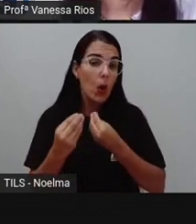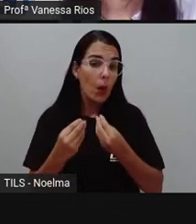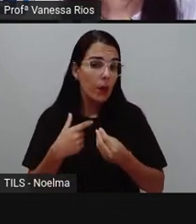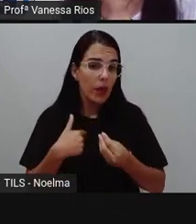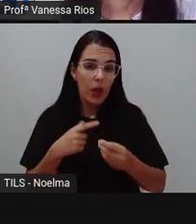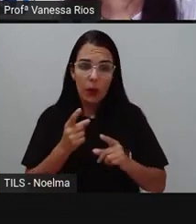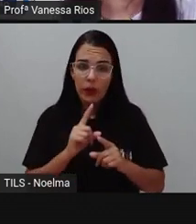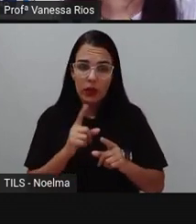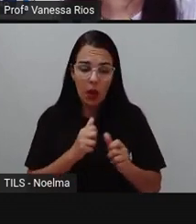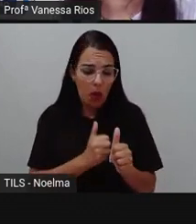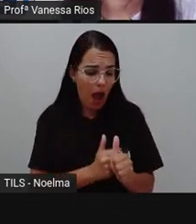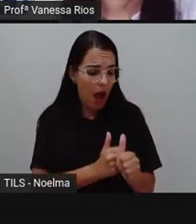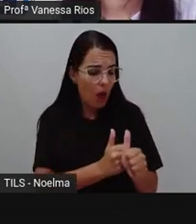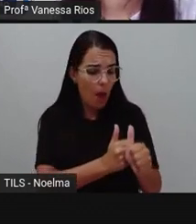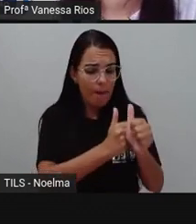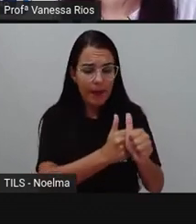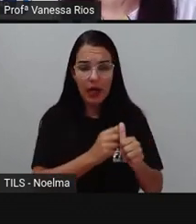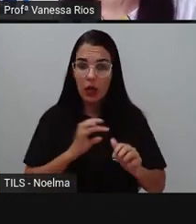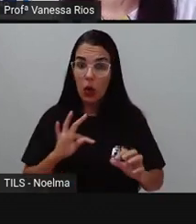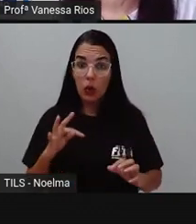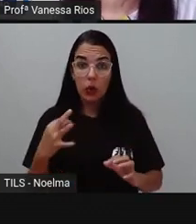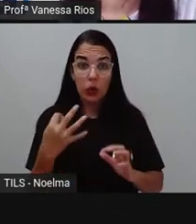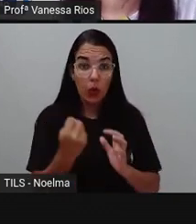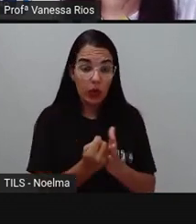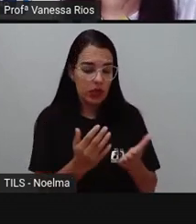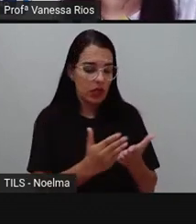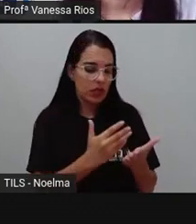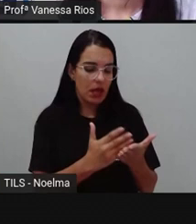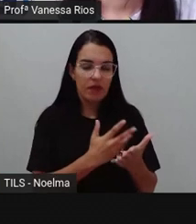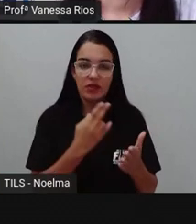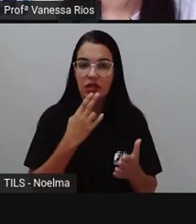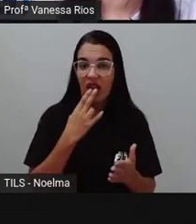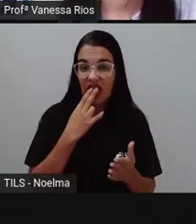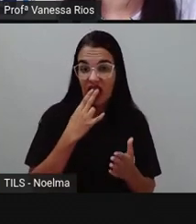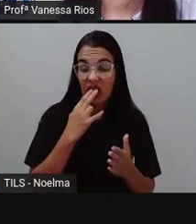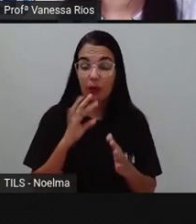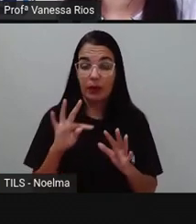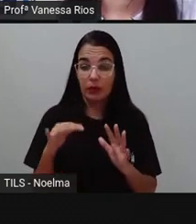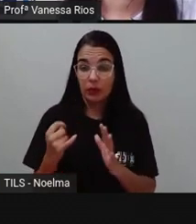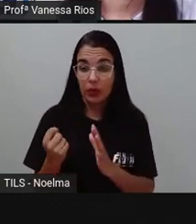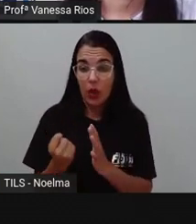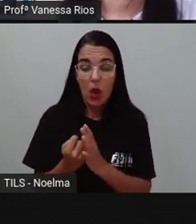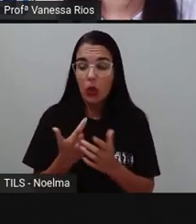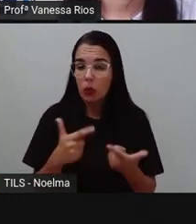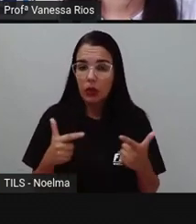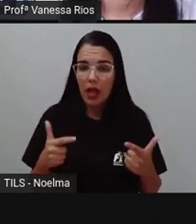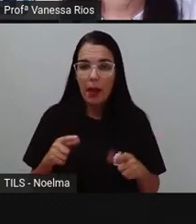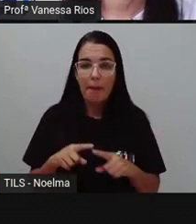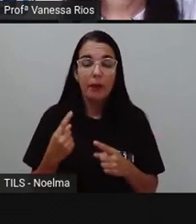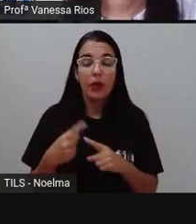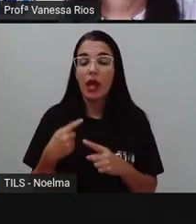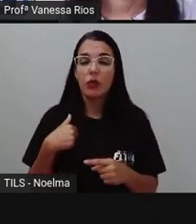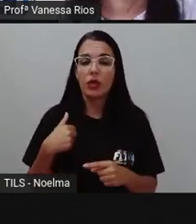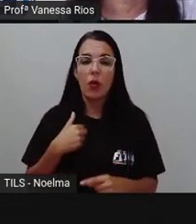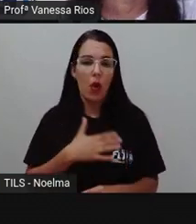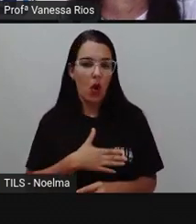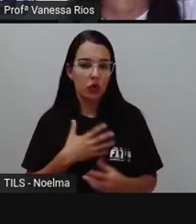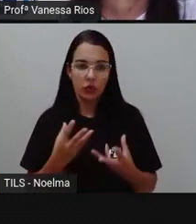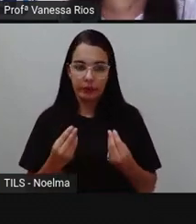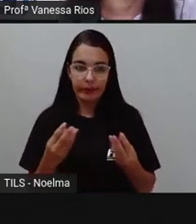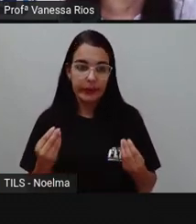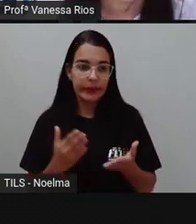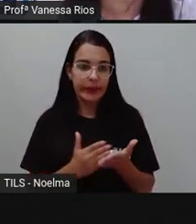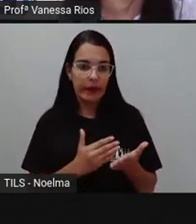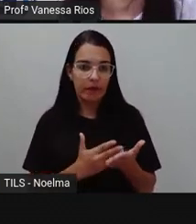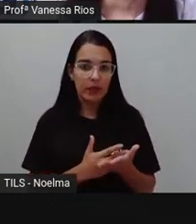turma da Mônica Jovem, até porque não sou fã da revista, mas adquiro as edições que tratam de temas muito bons,